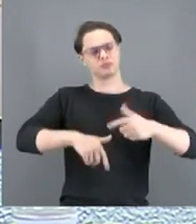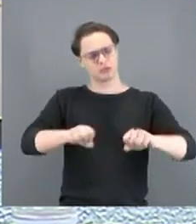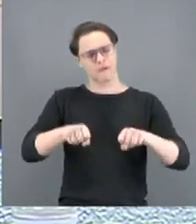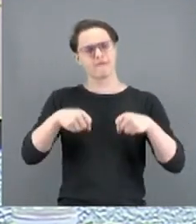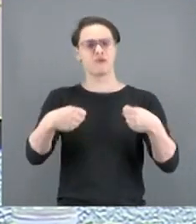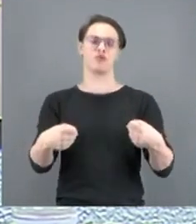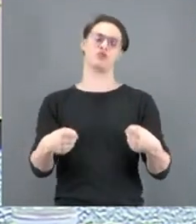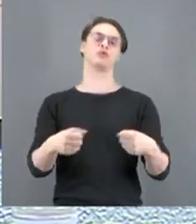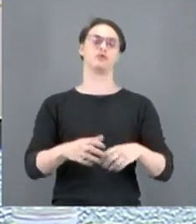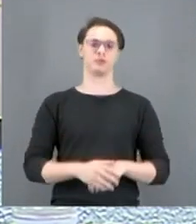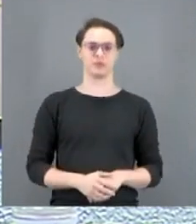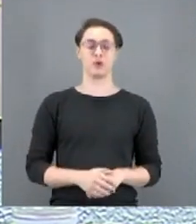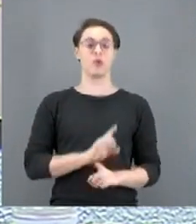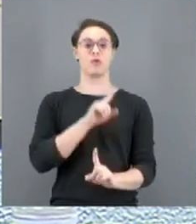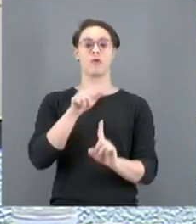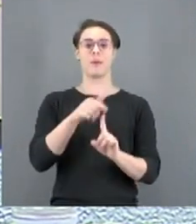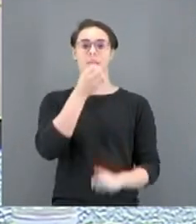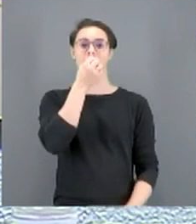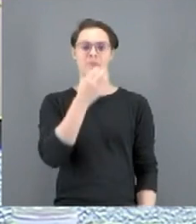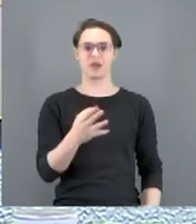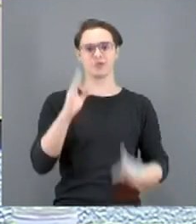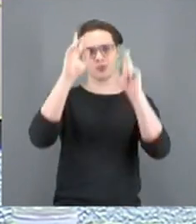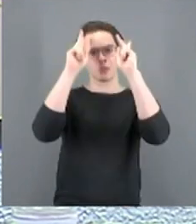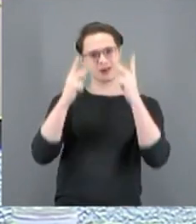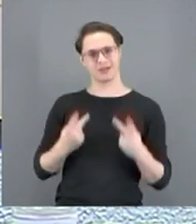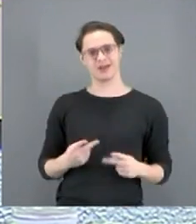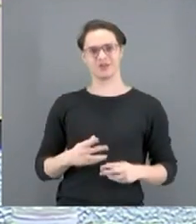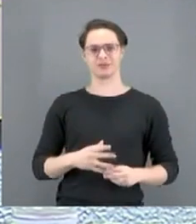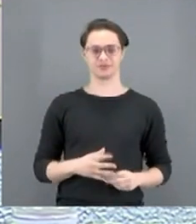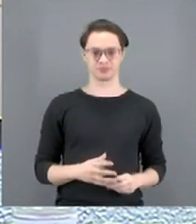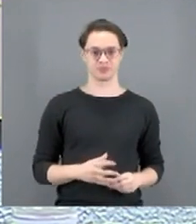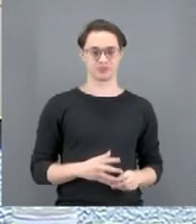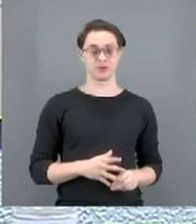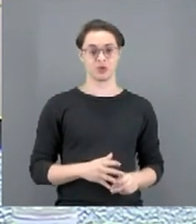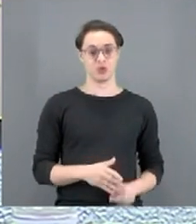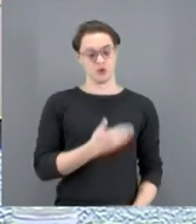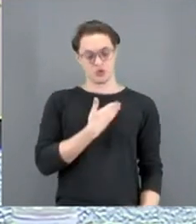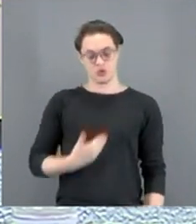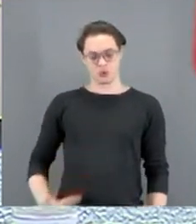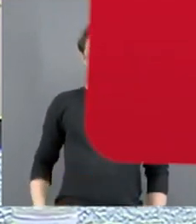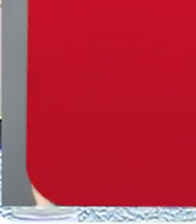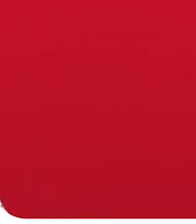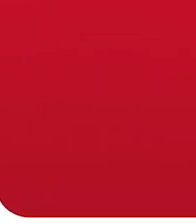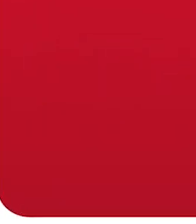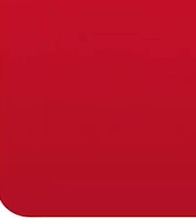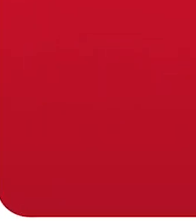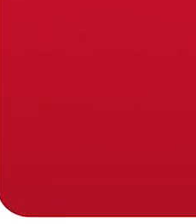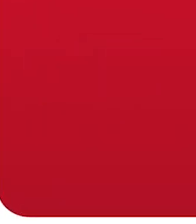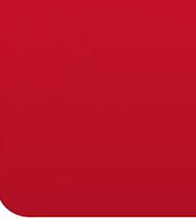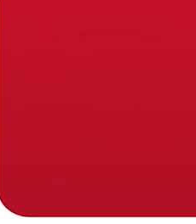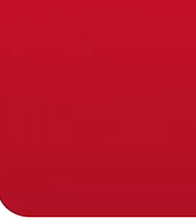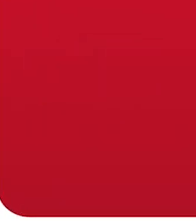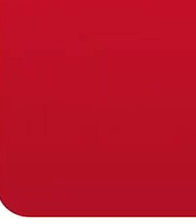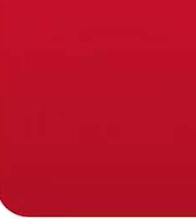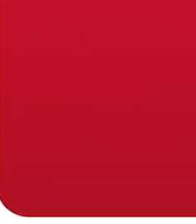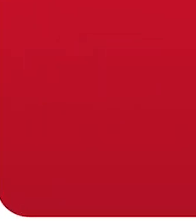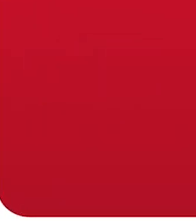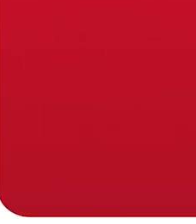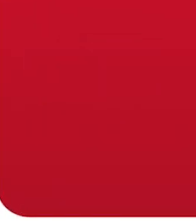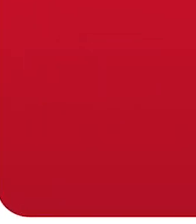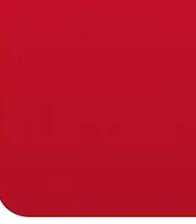conjunto para o bem da humanidade. O governo Lula está engajado. Obrigado. O governo Lula engajado. governo Lula está